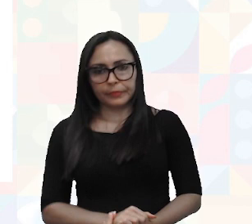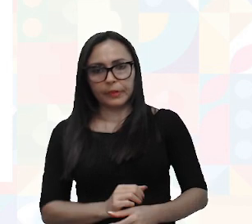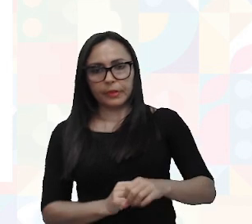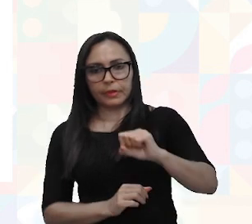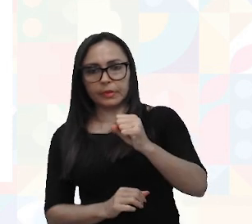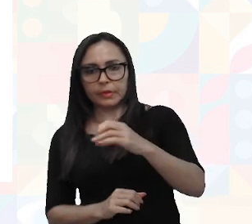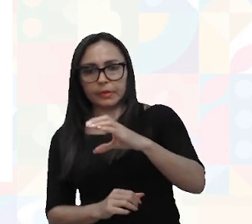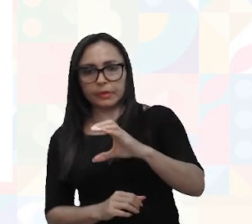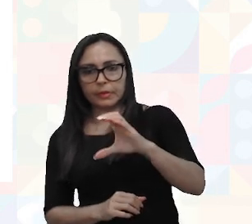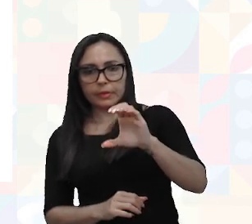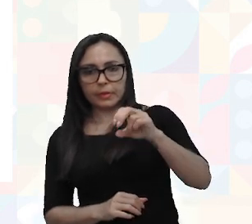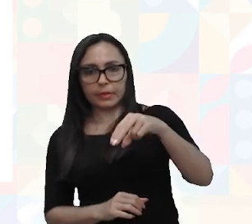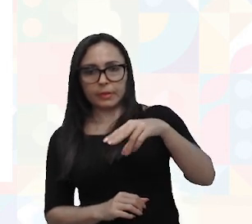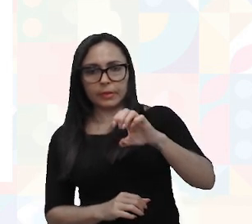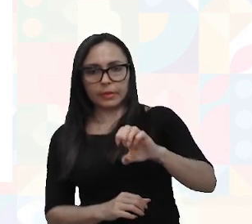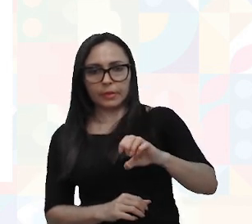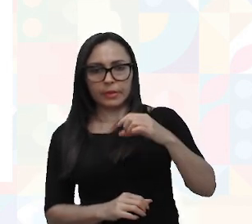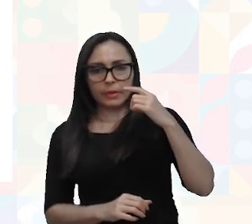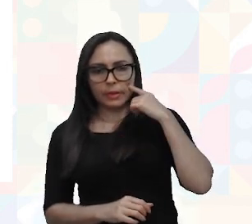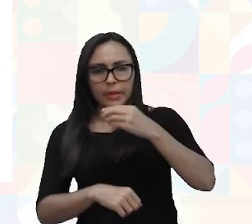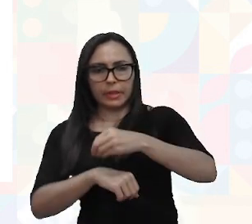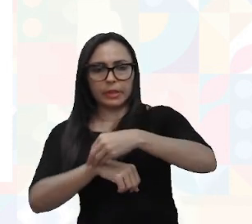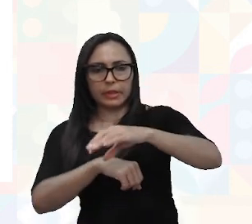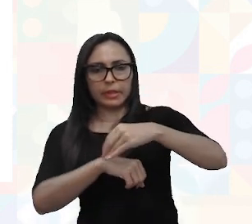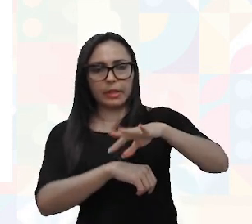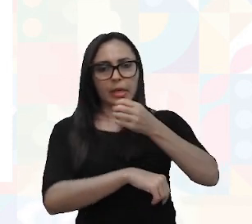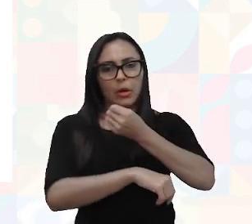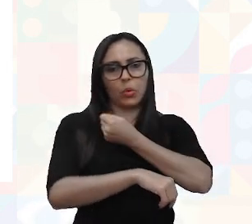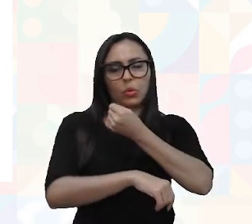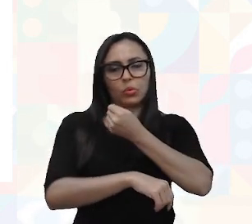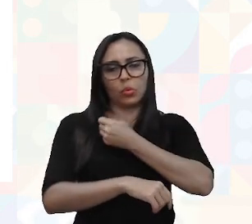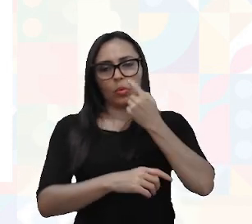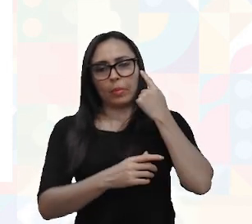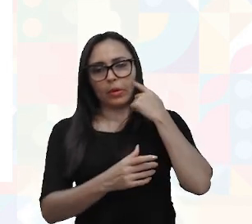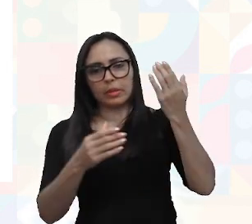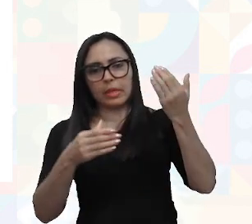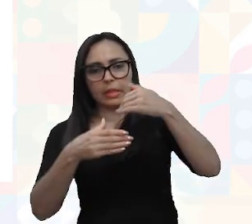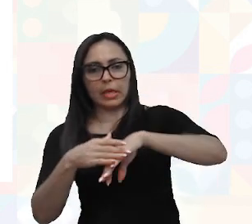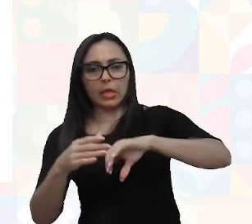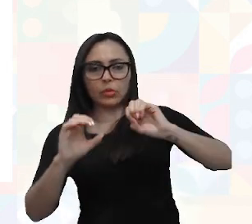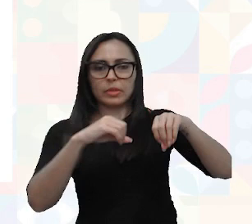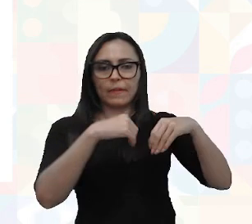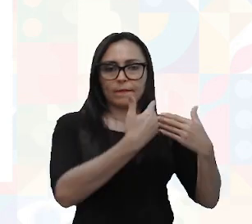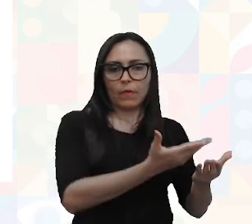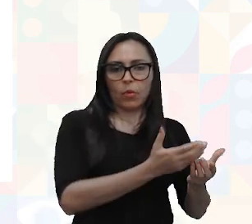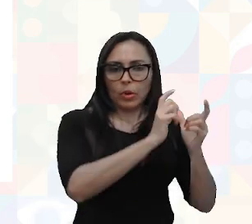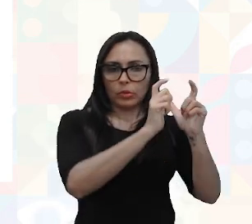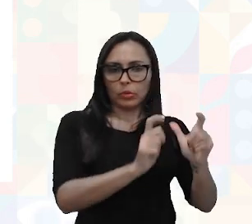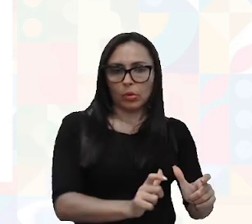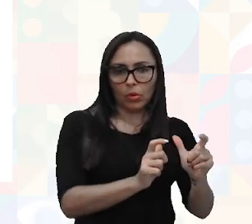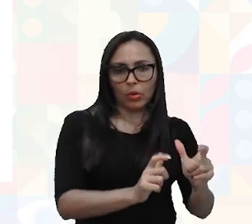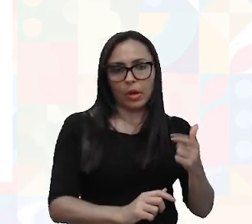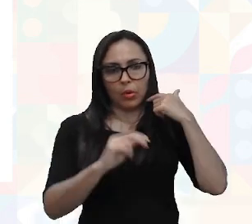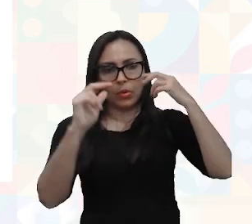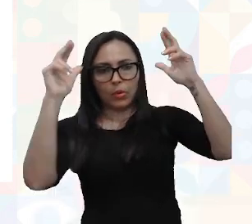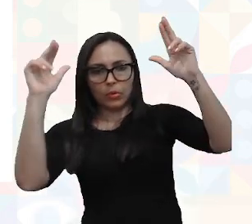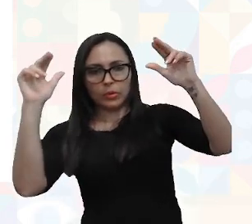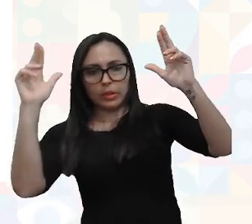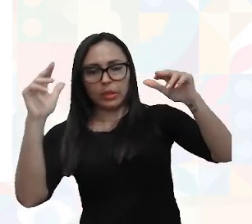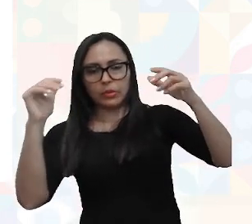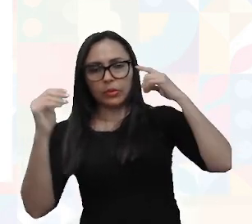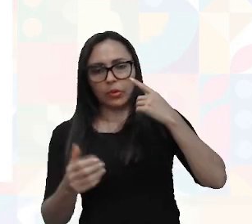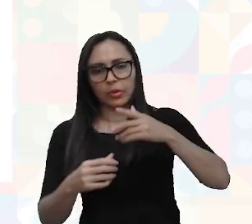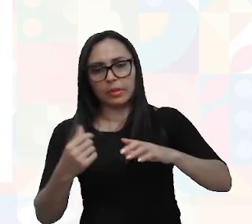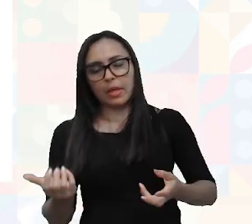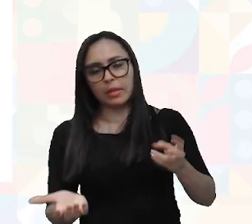Rending, ou cabeçalho, indicando o número da cena, se é dentro ou se é fora da locação, o título da cena, e se é dia